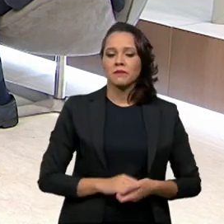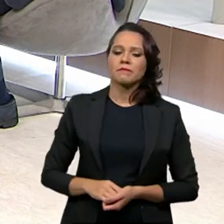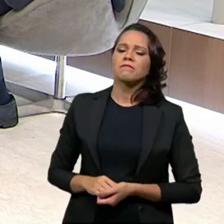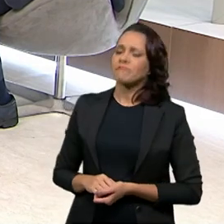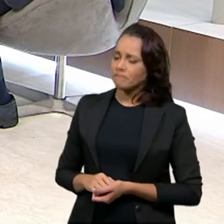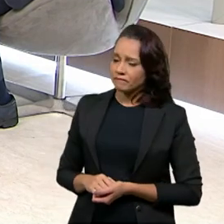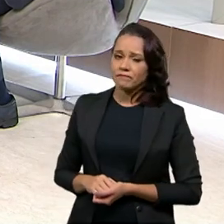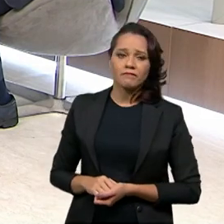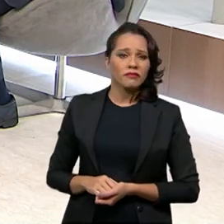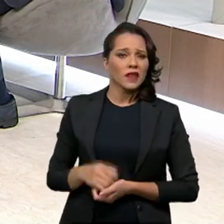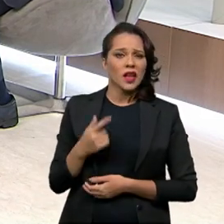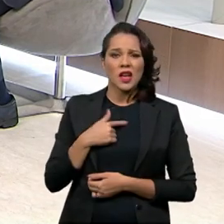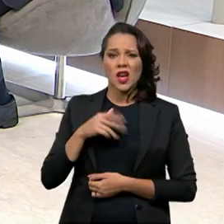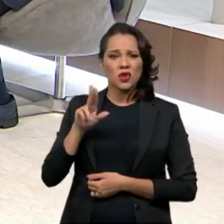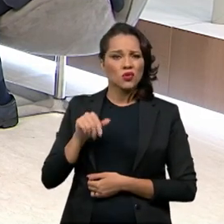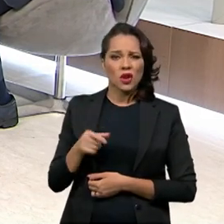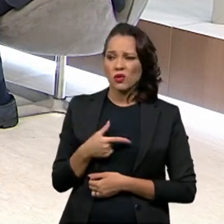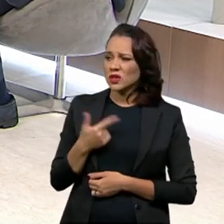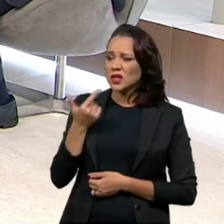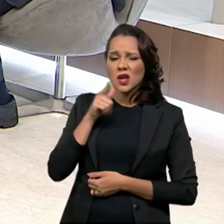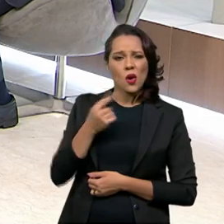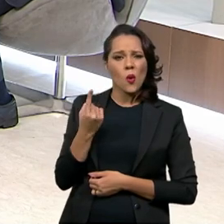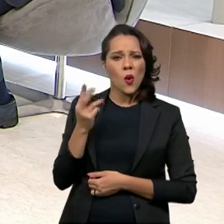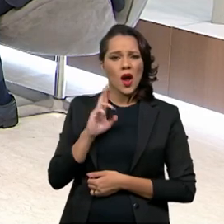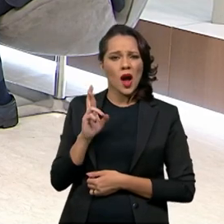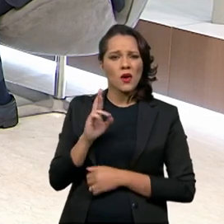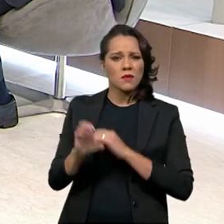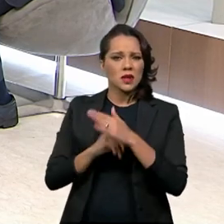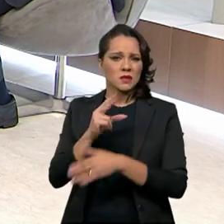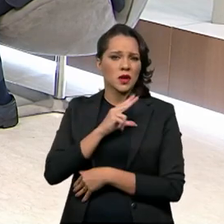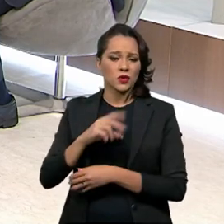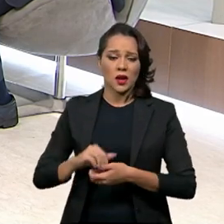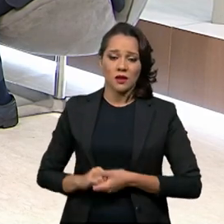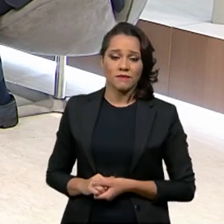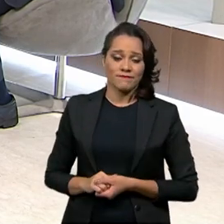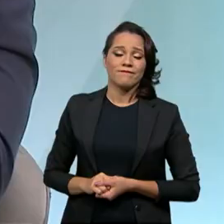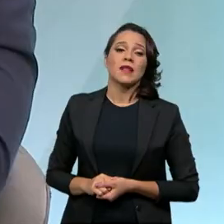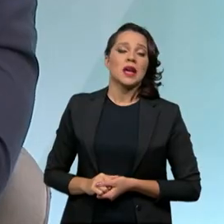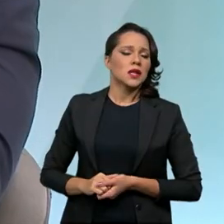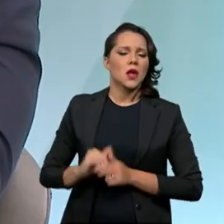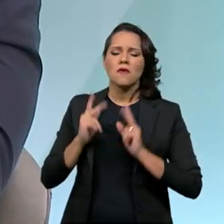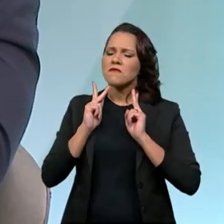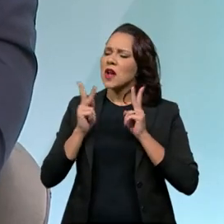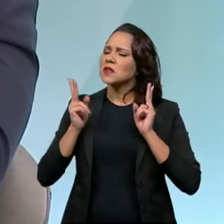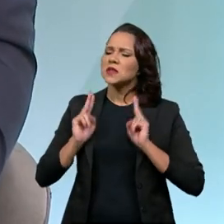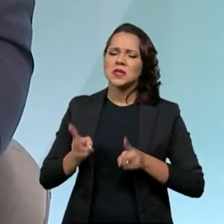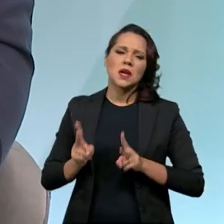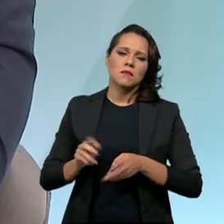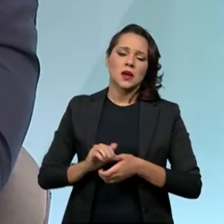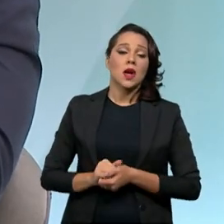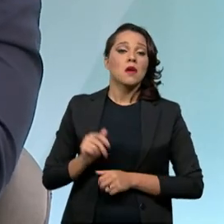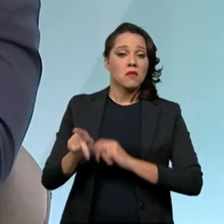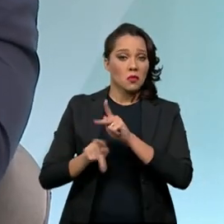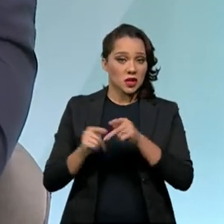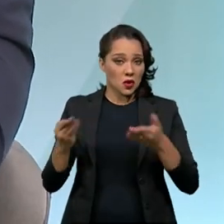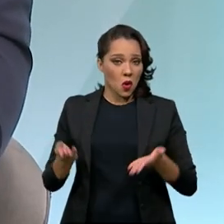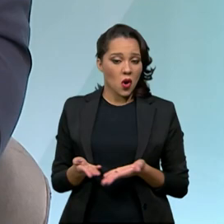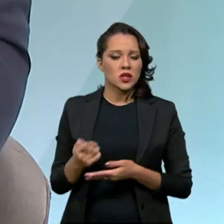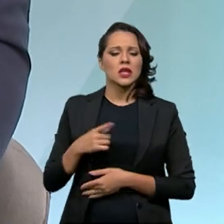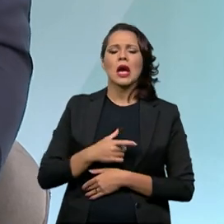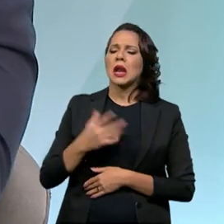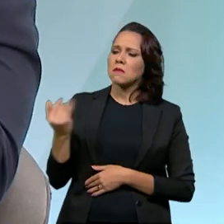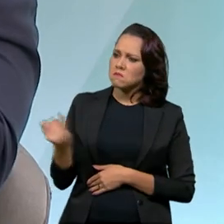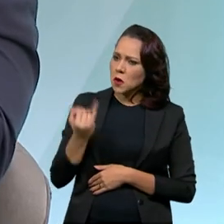Com certeza. Eu nunca ganhei um real em atividade privada. Então, eu falo com toda tranquilidade. A população hoje, ela dá